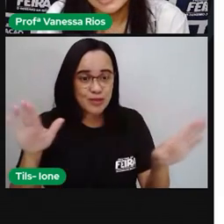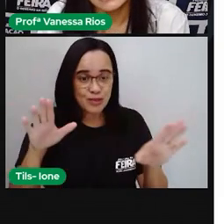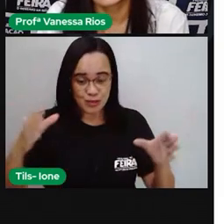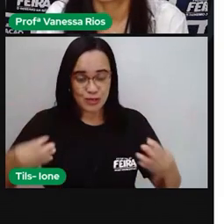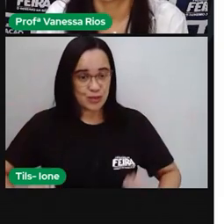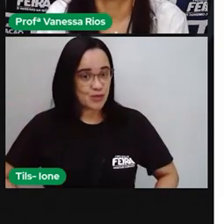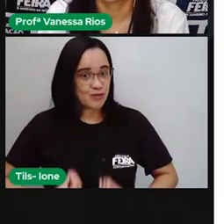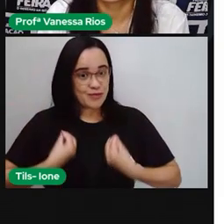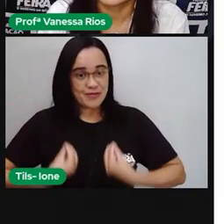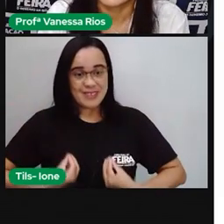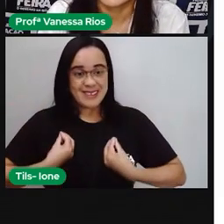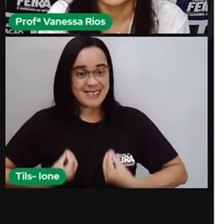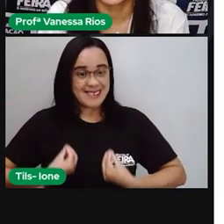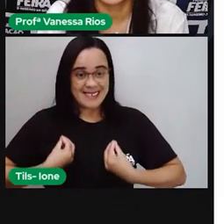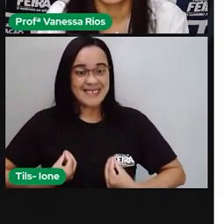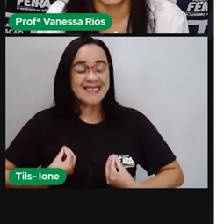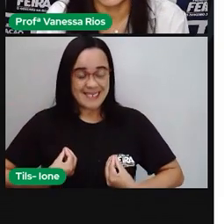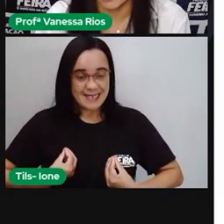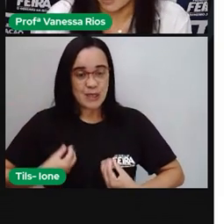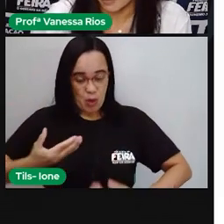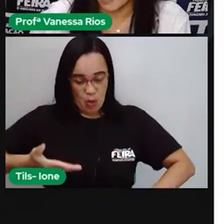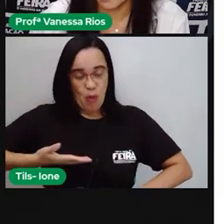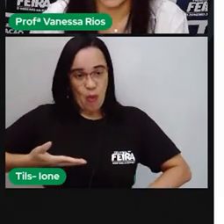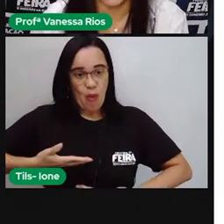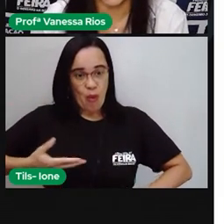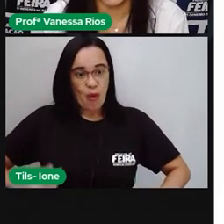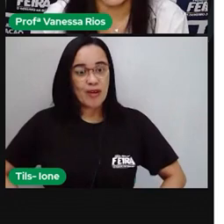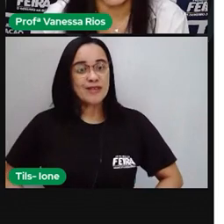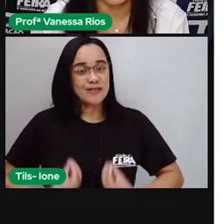funcionando e manter aí a gente vivo.